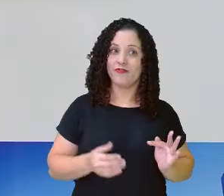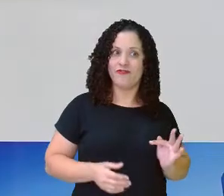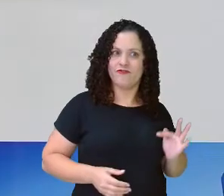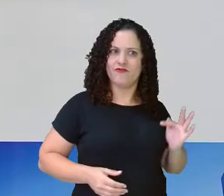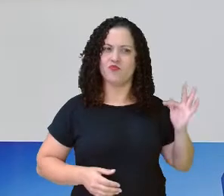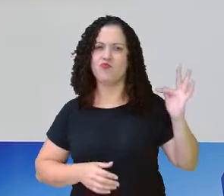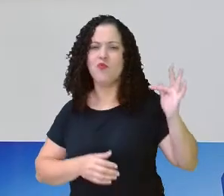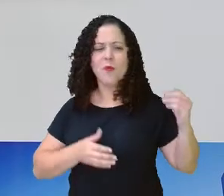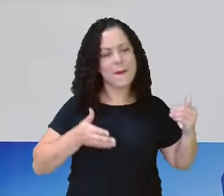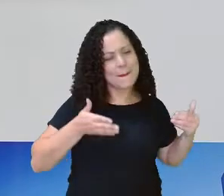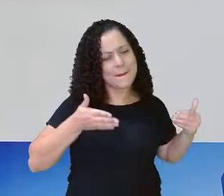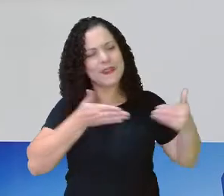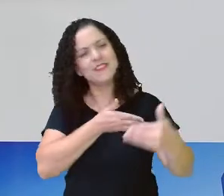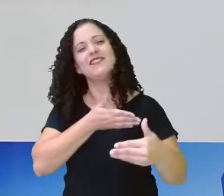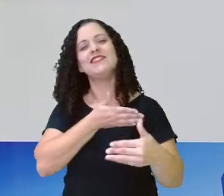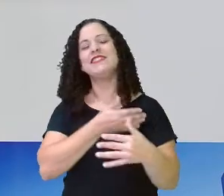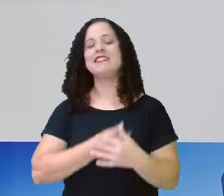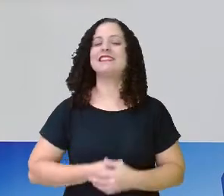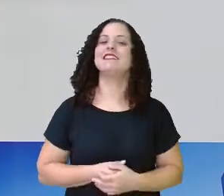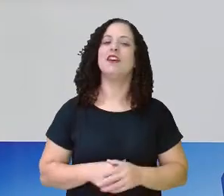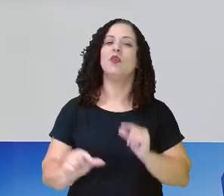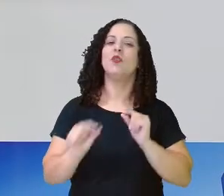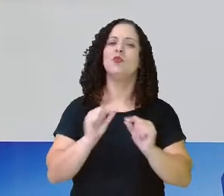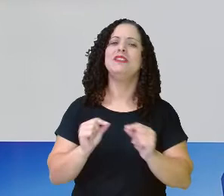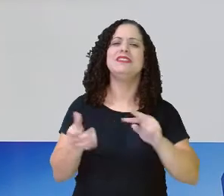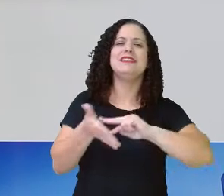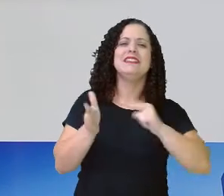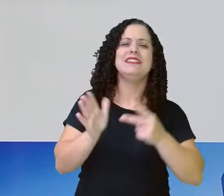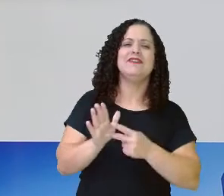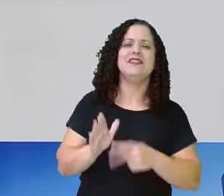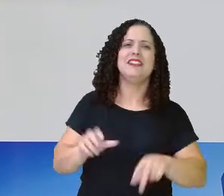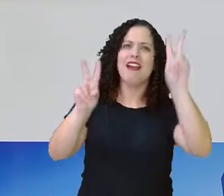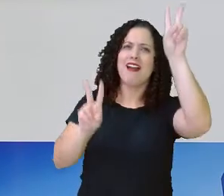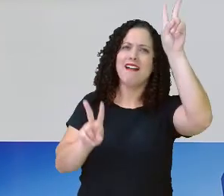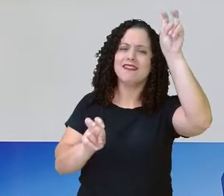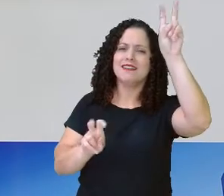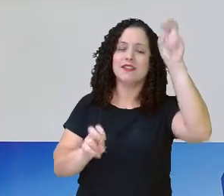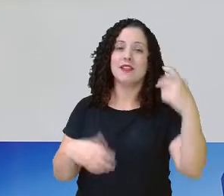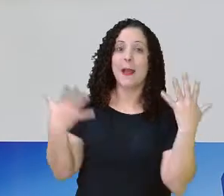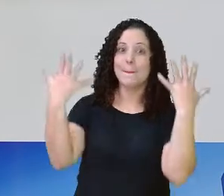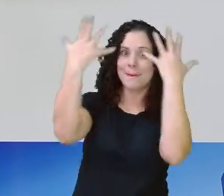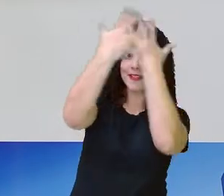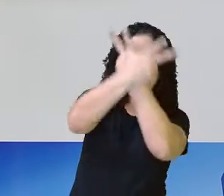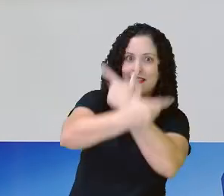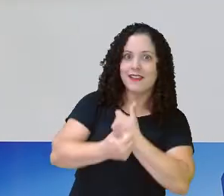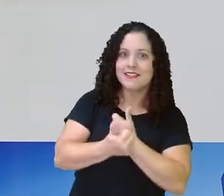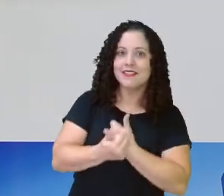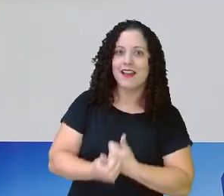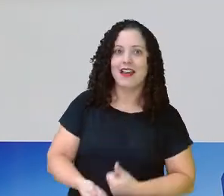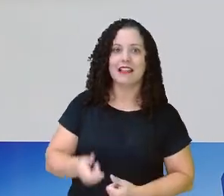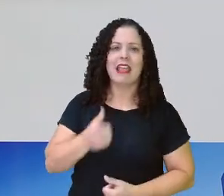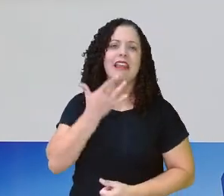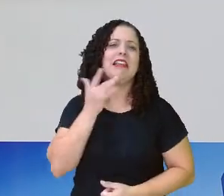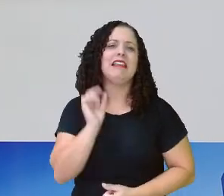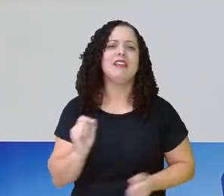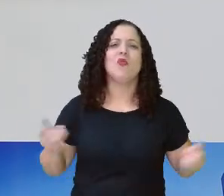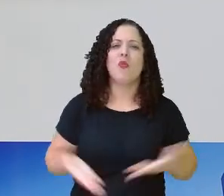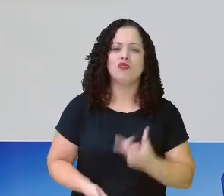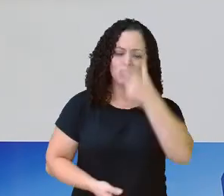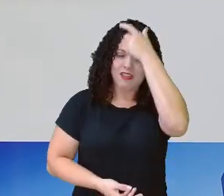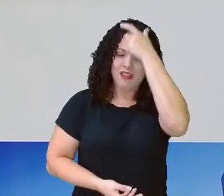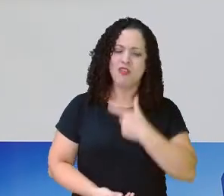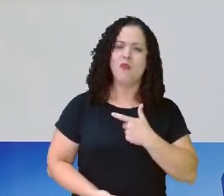Então aí vocês refliram o o Leminski quer dizer com isso. Da beleza que tem em ser, quem a gente é hoje.